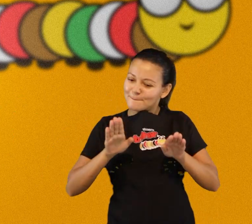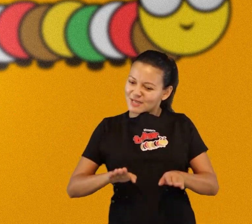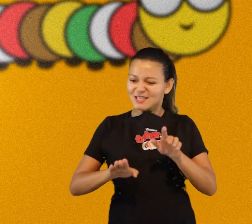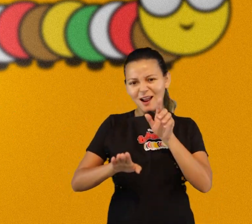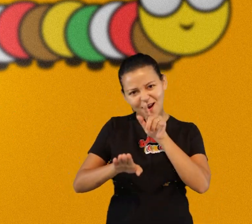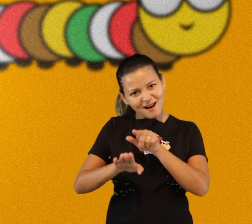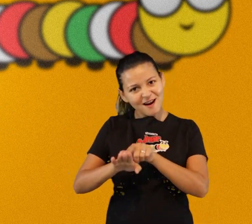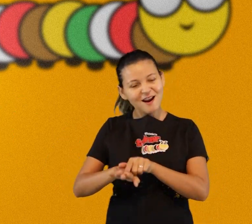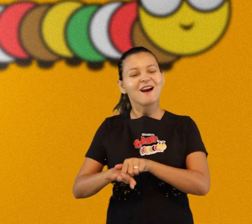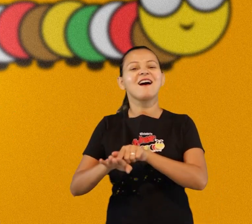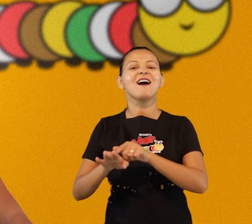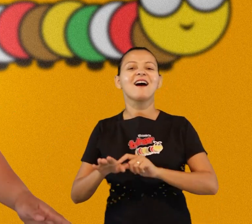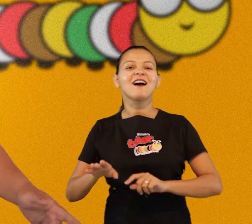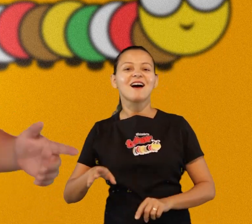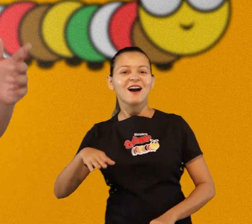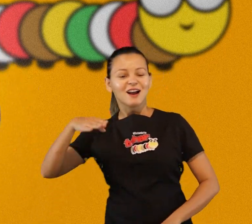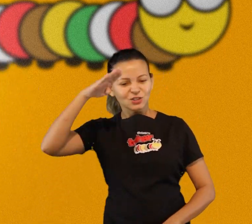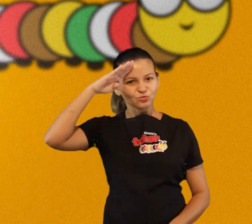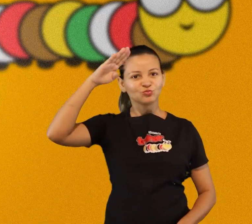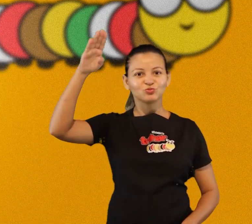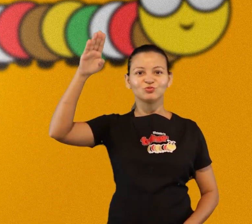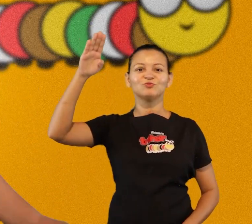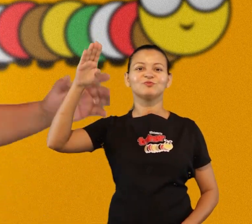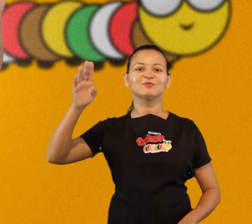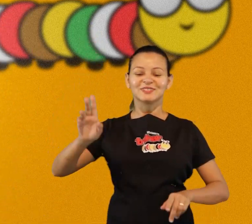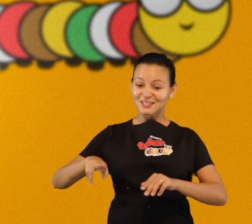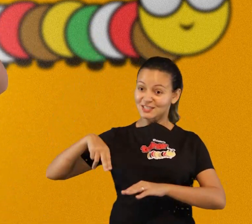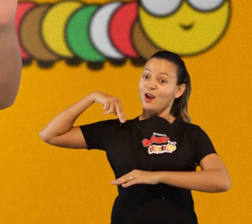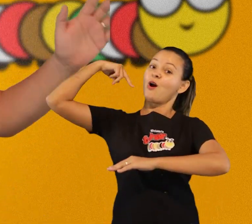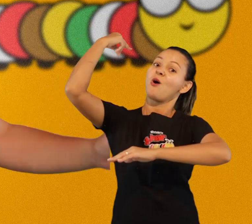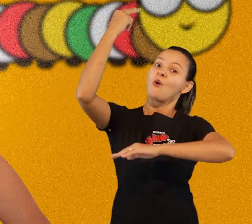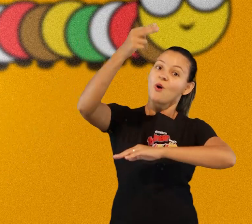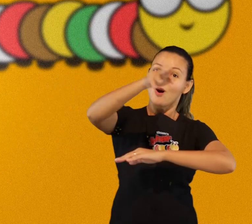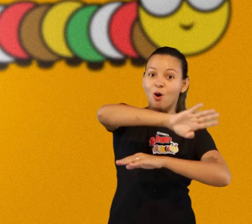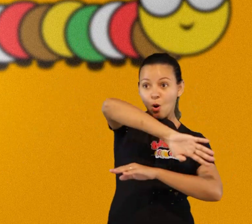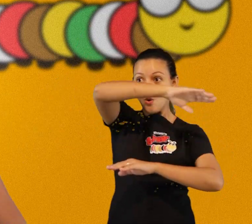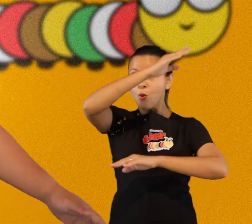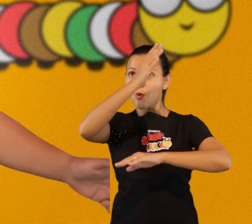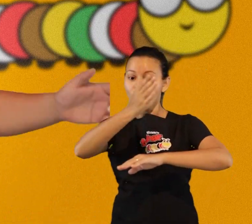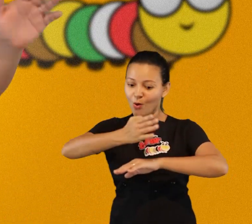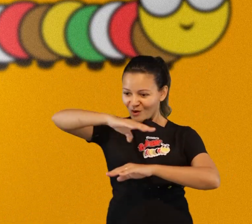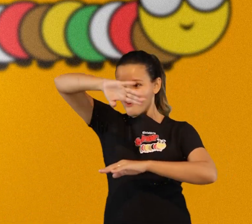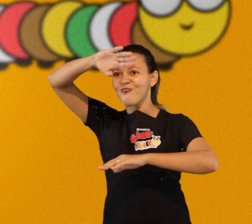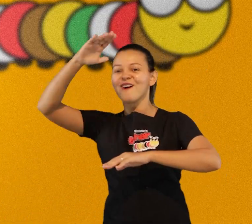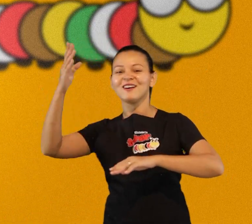tropa e saltar as muralhas aleluia, oh aleluia